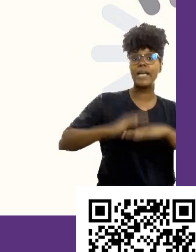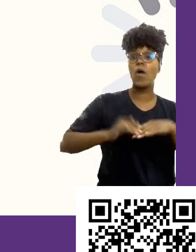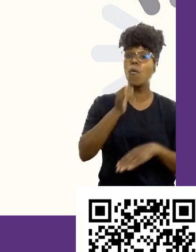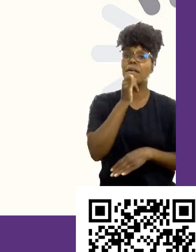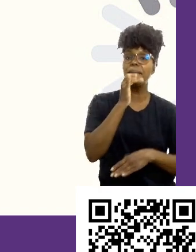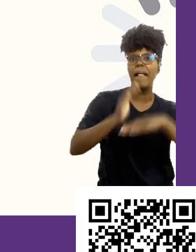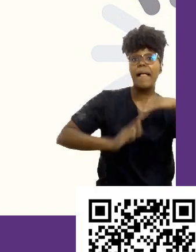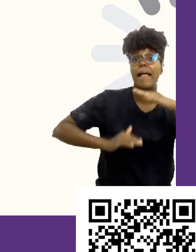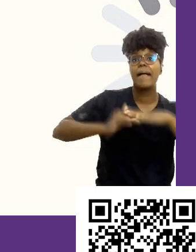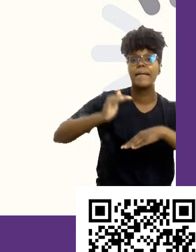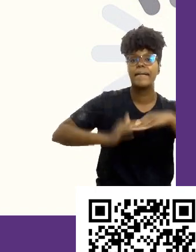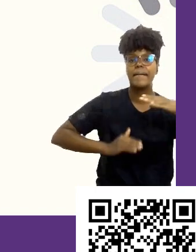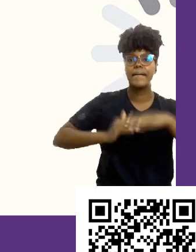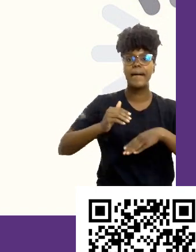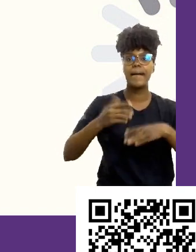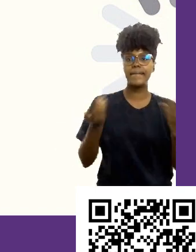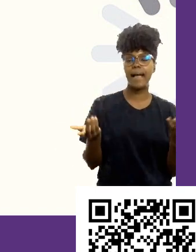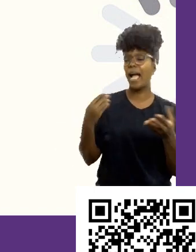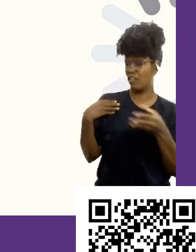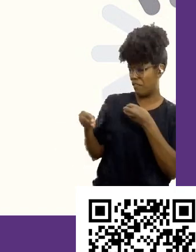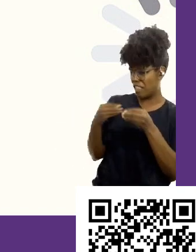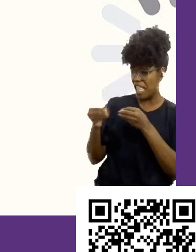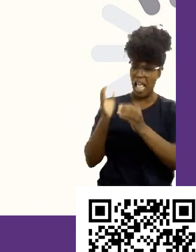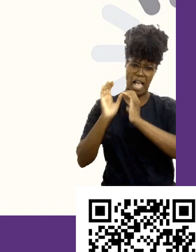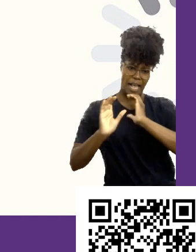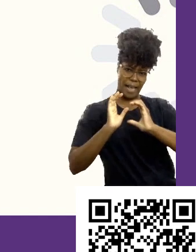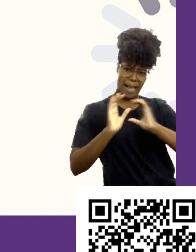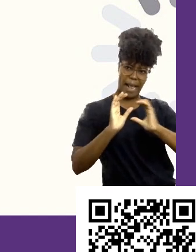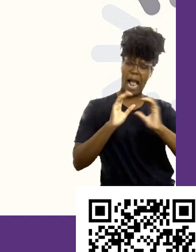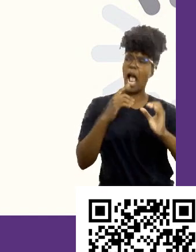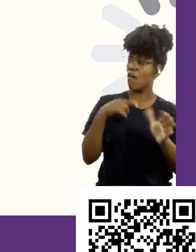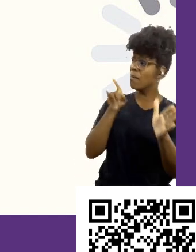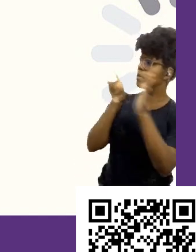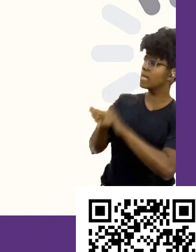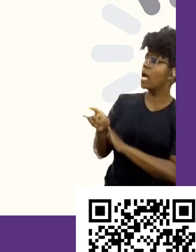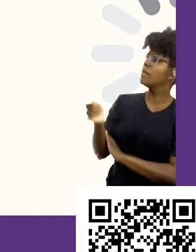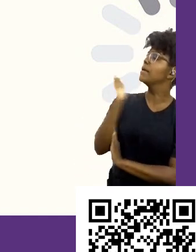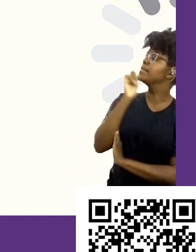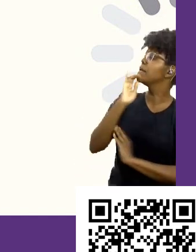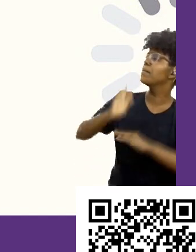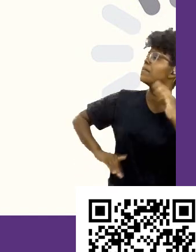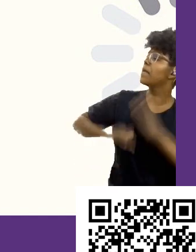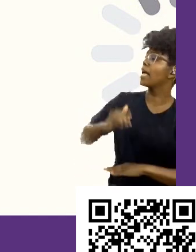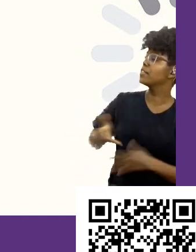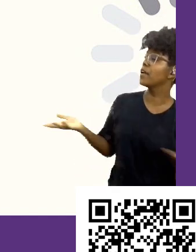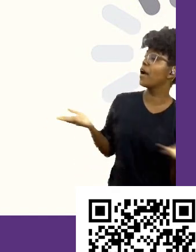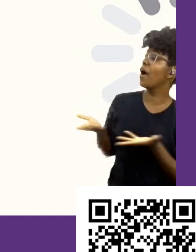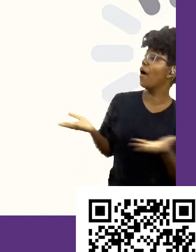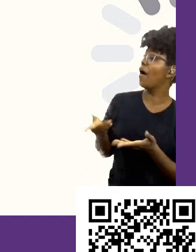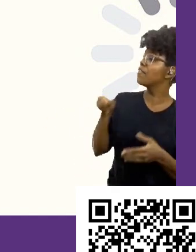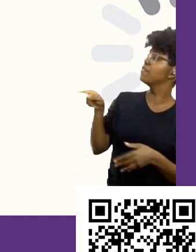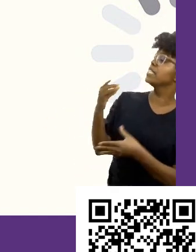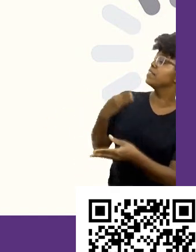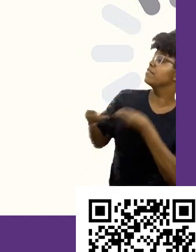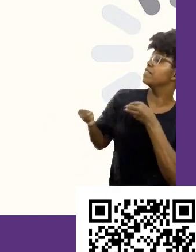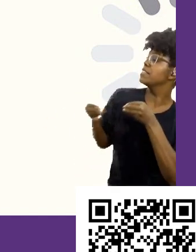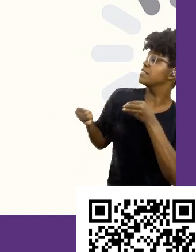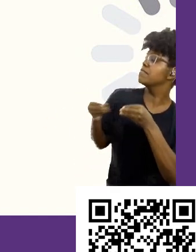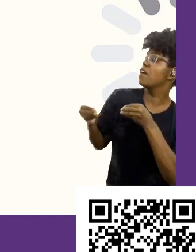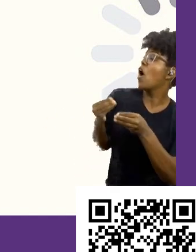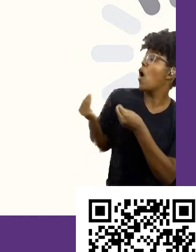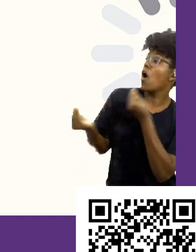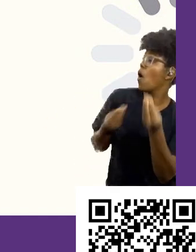muito flexível, eu sou muito comunicativo. O recrutador vai te perguntar, me dá um exemplo prático em que você foi flexível ou